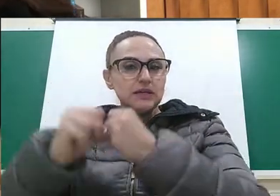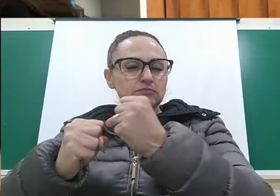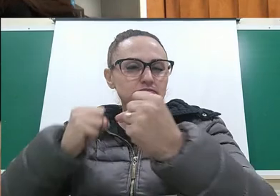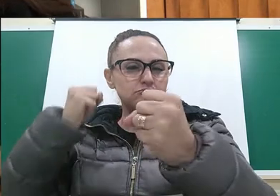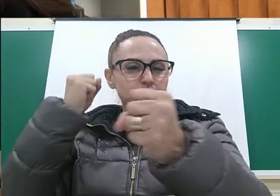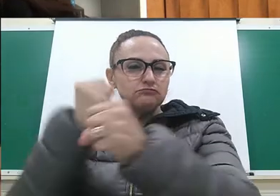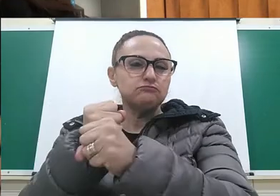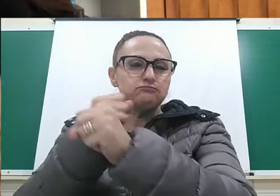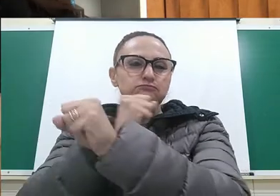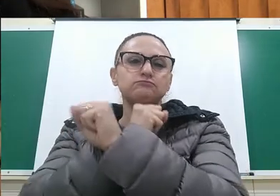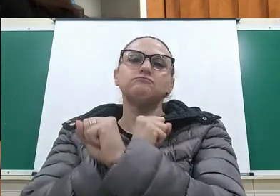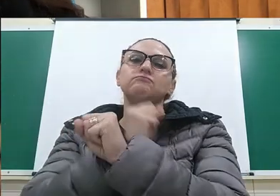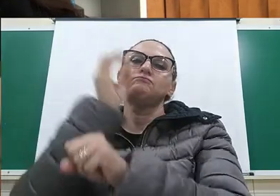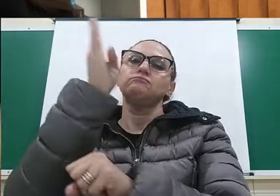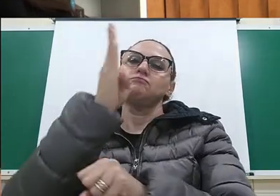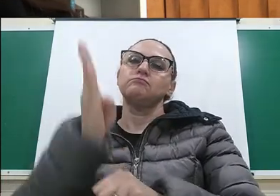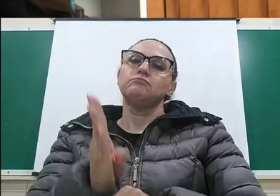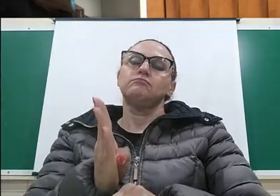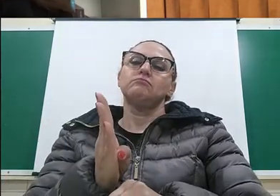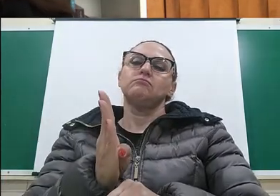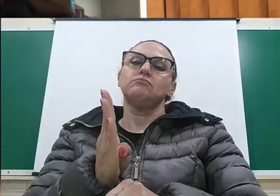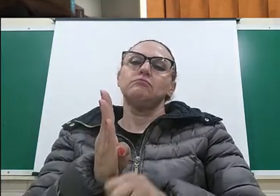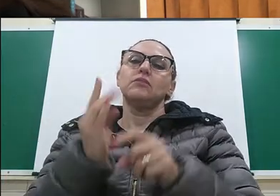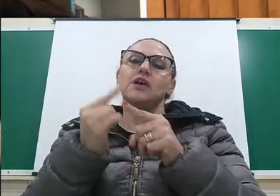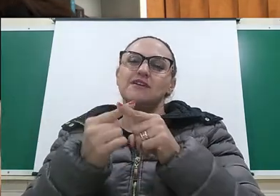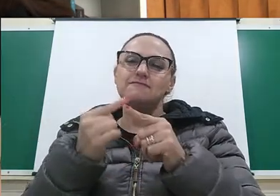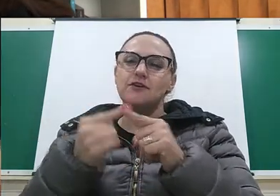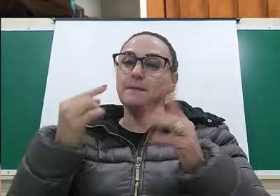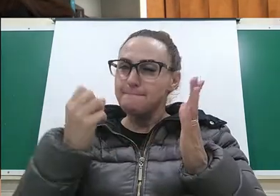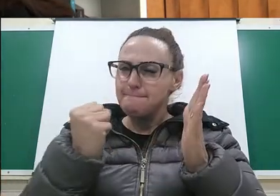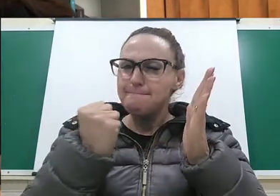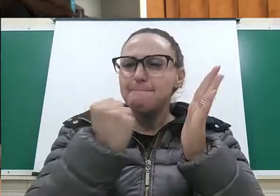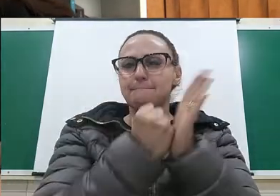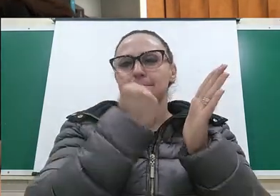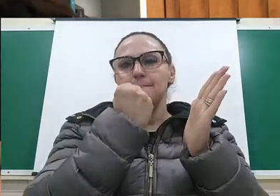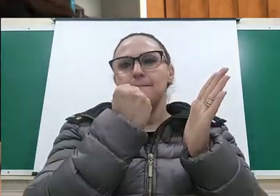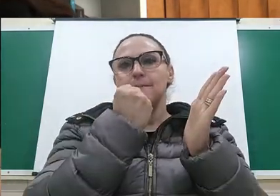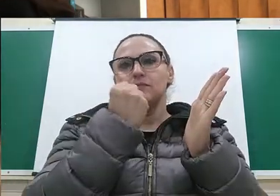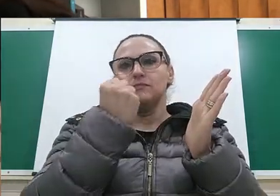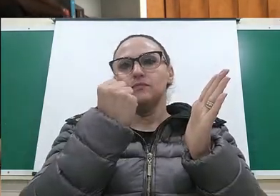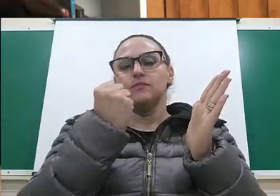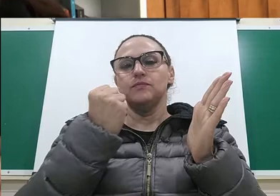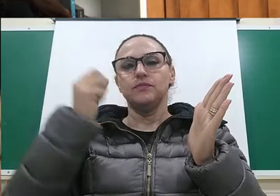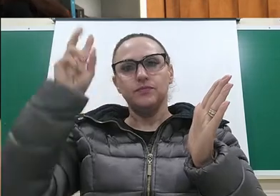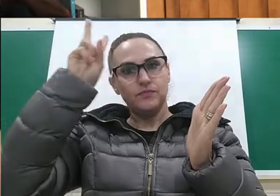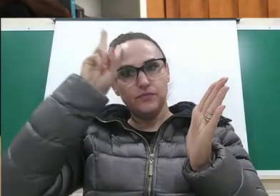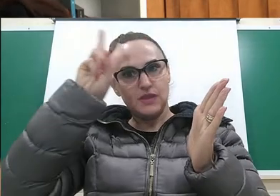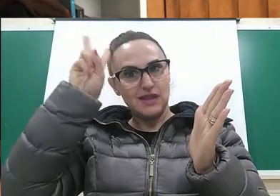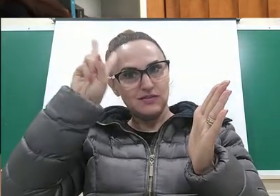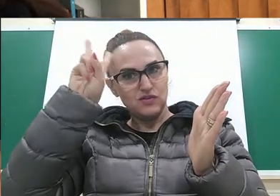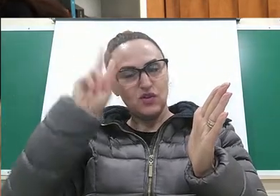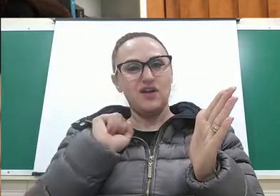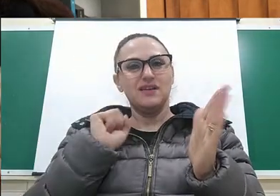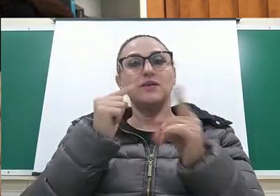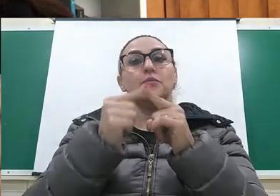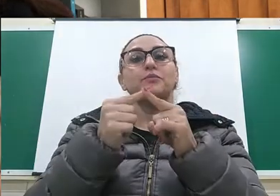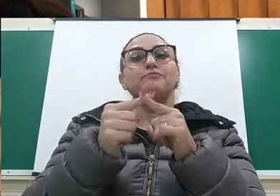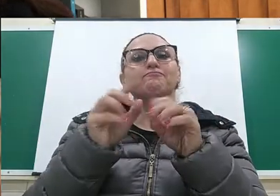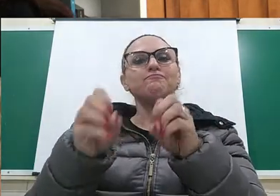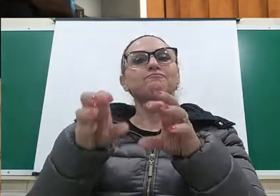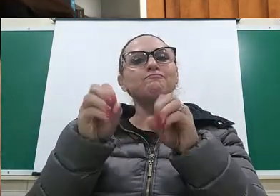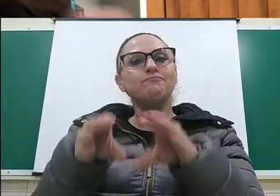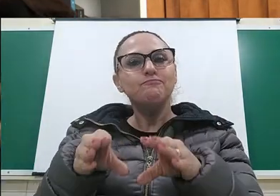E é óbvio que esse fato deixou muitas marcas na nossa história. E especialmente quando nós pensamos na história